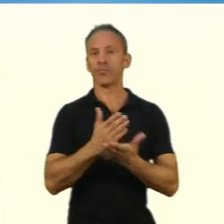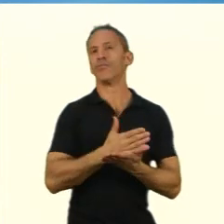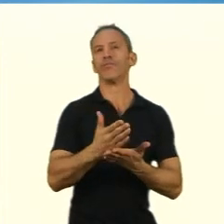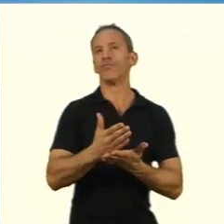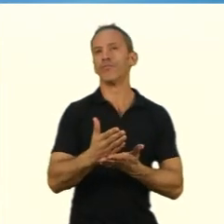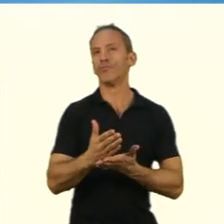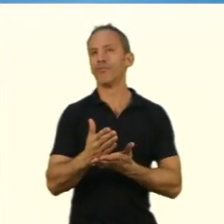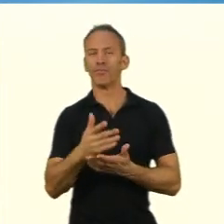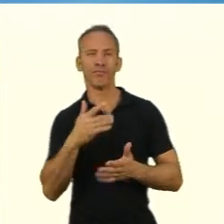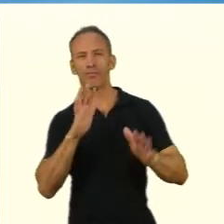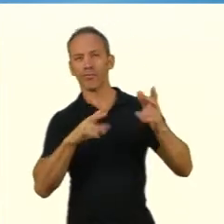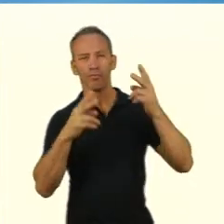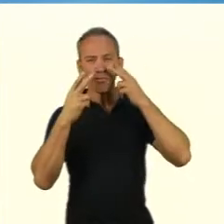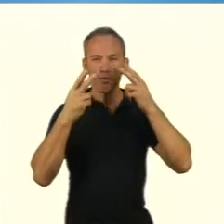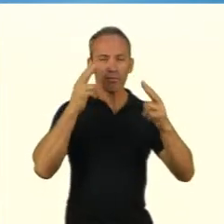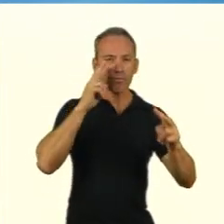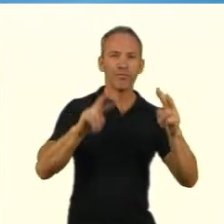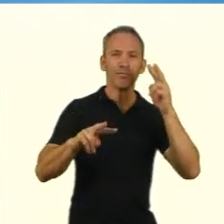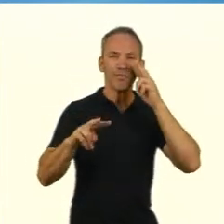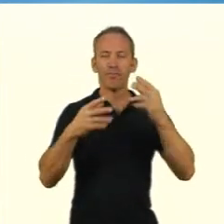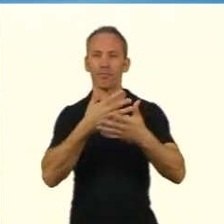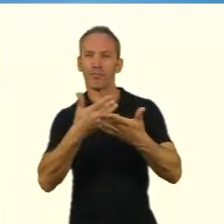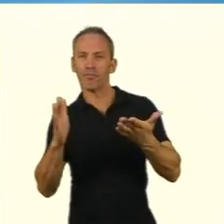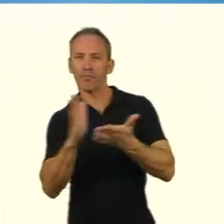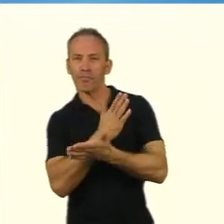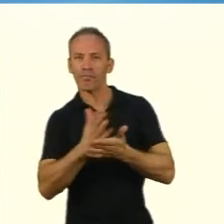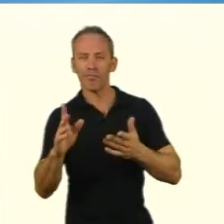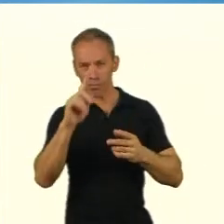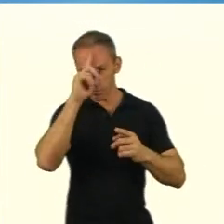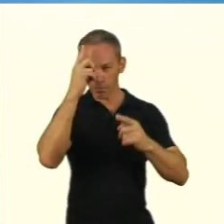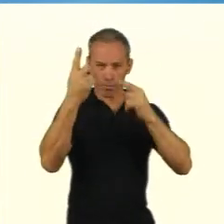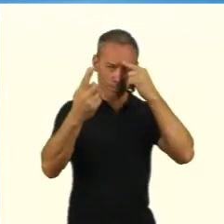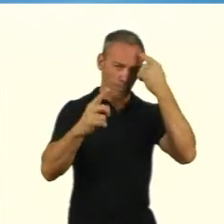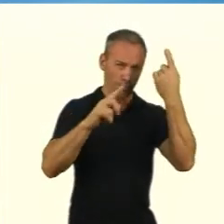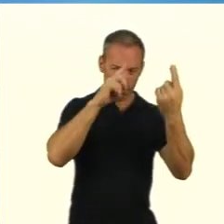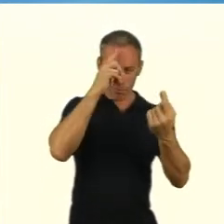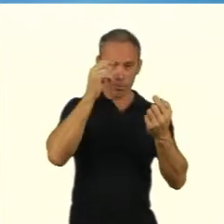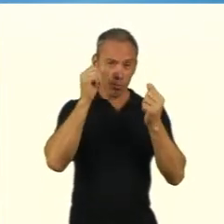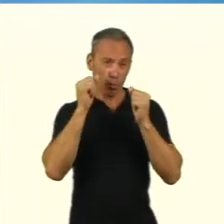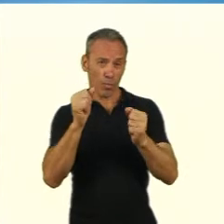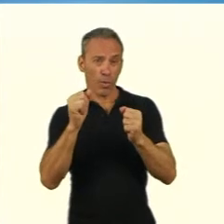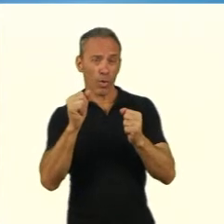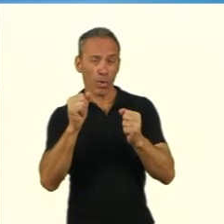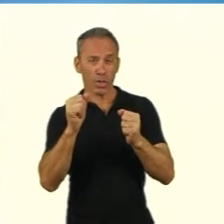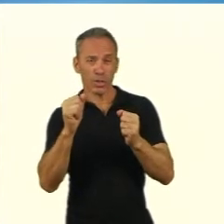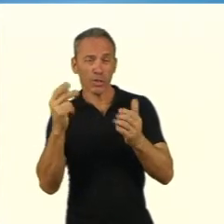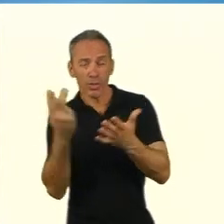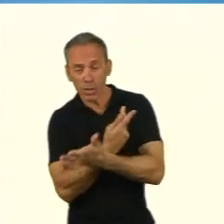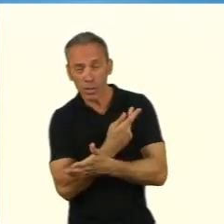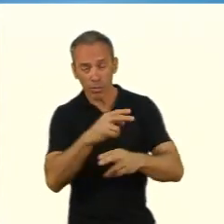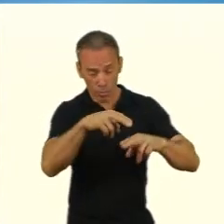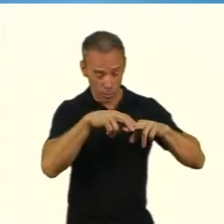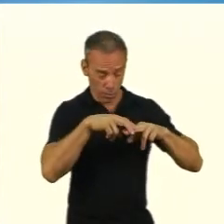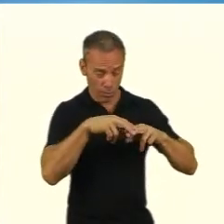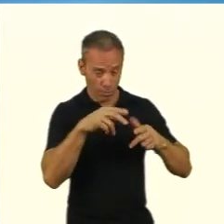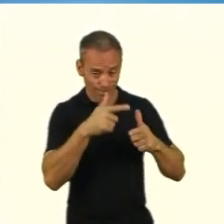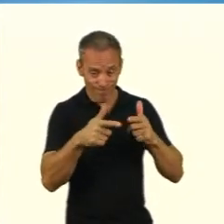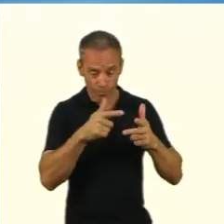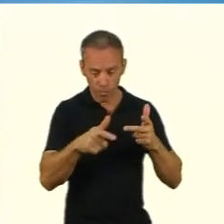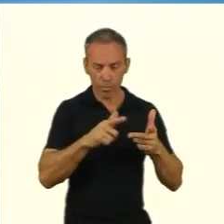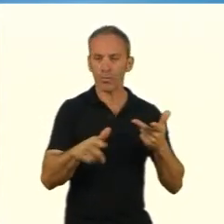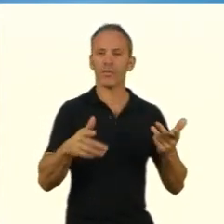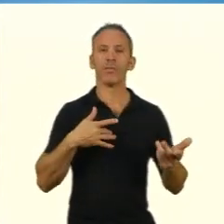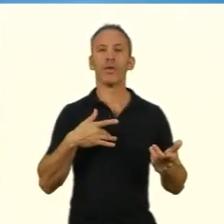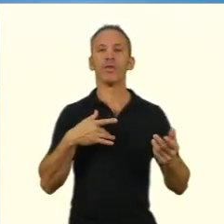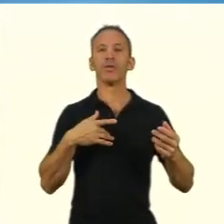exemplificar isso? então olha só pessoal diante de algumas hipóteses volto a